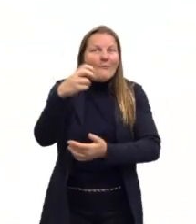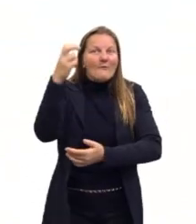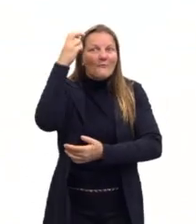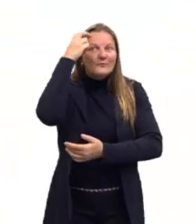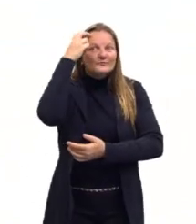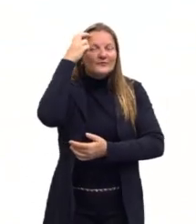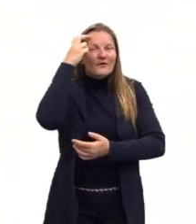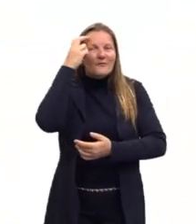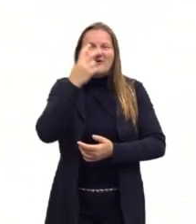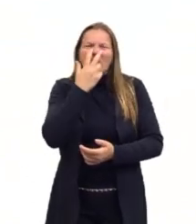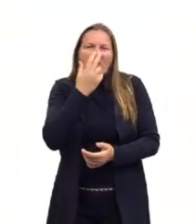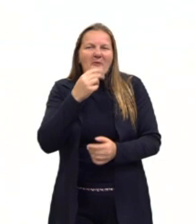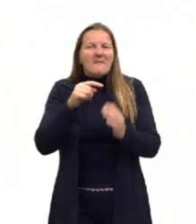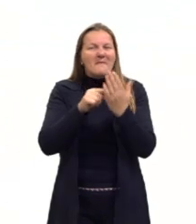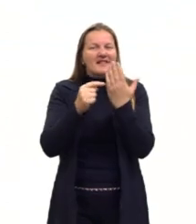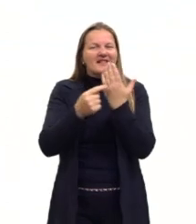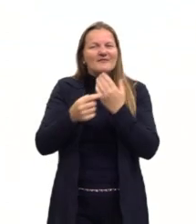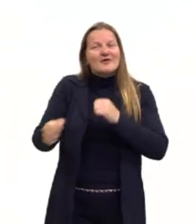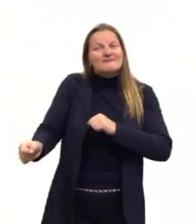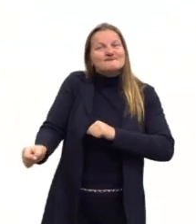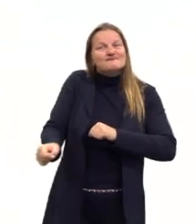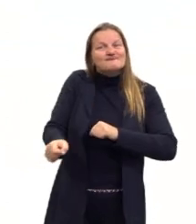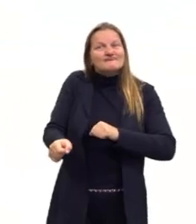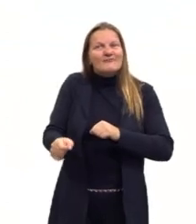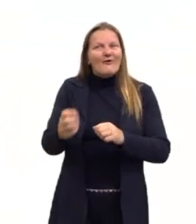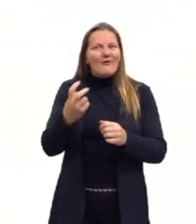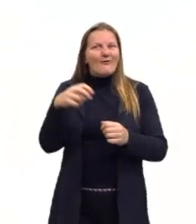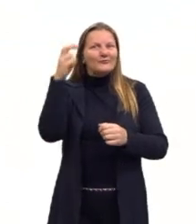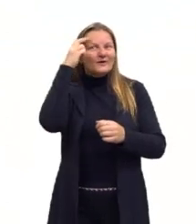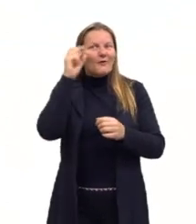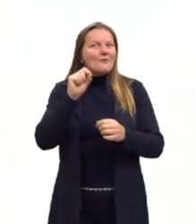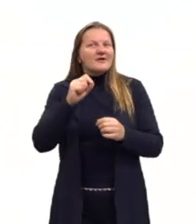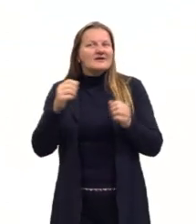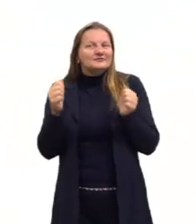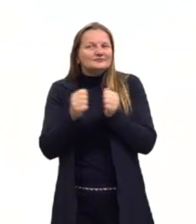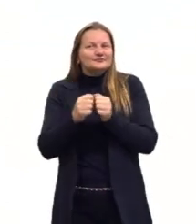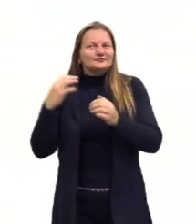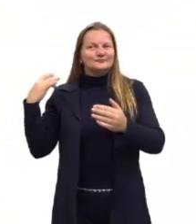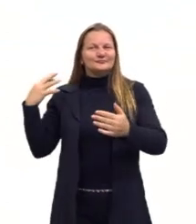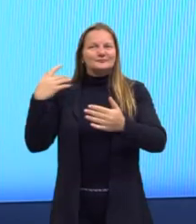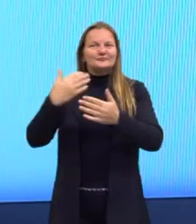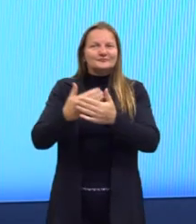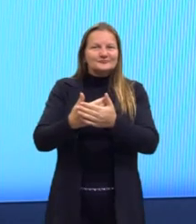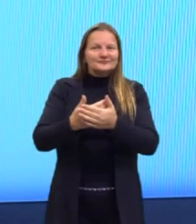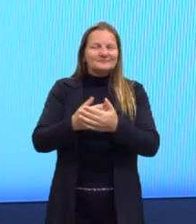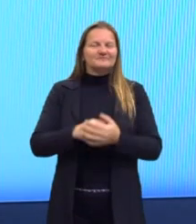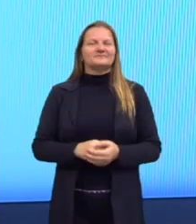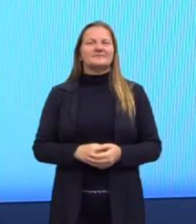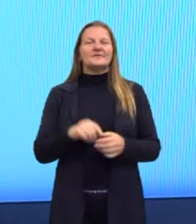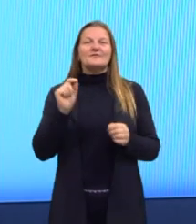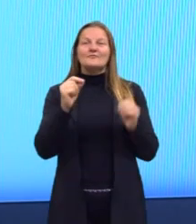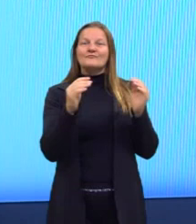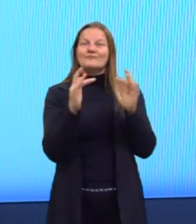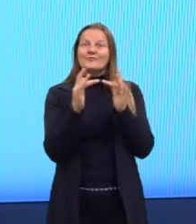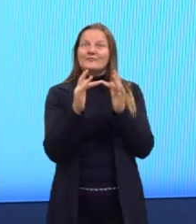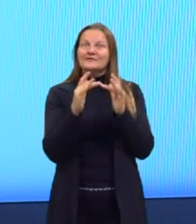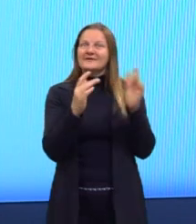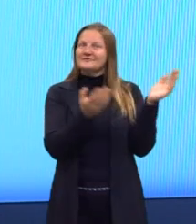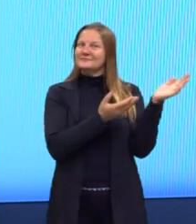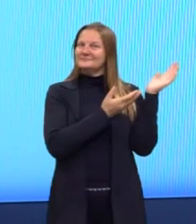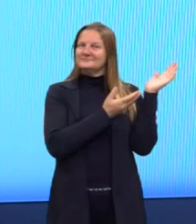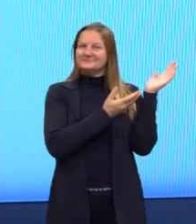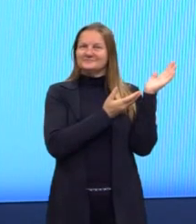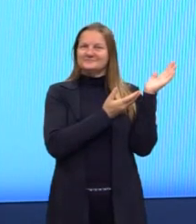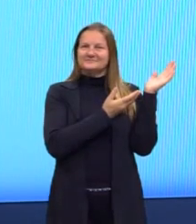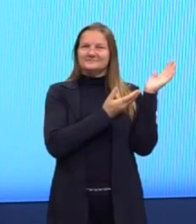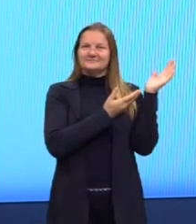como adquirir. Antes de começar a aula propriamente dita, aqui no cantinho vocês já sabem, vocês têm acesso